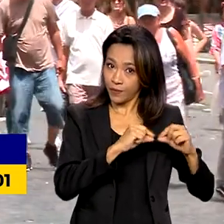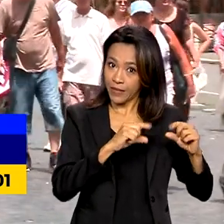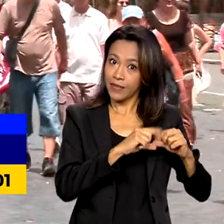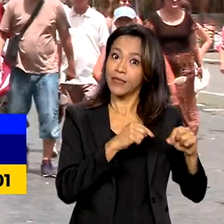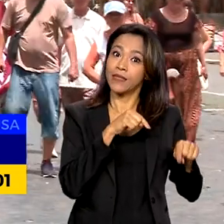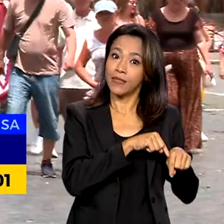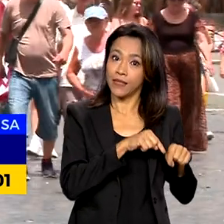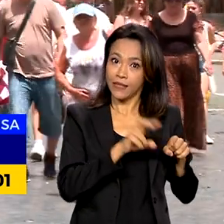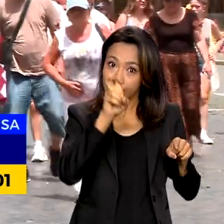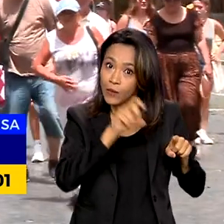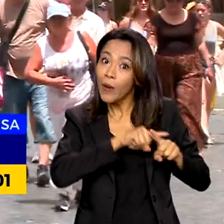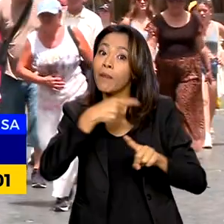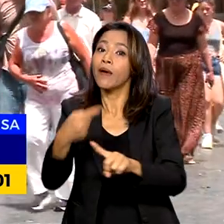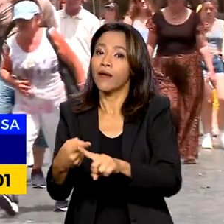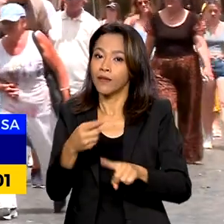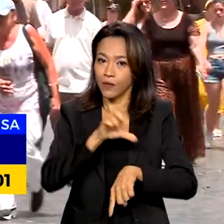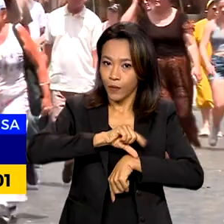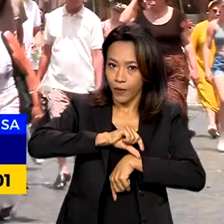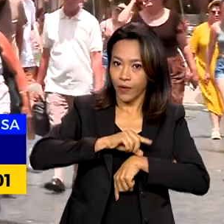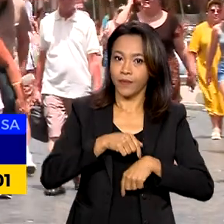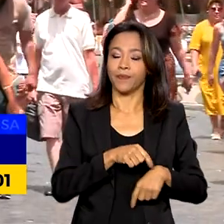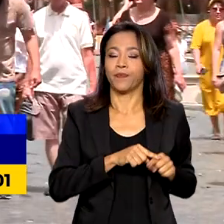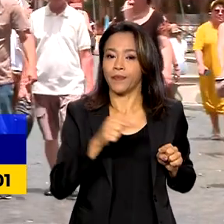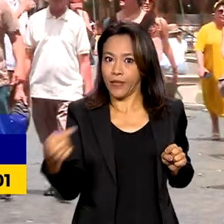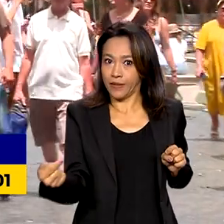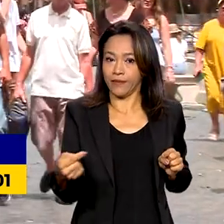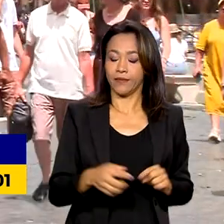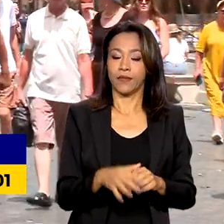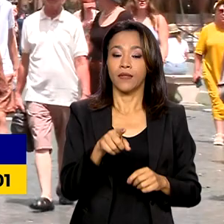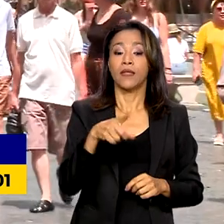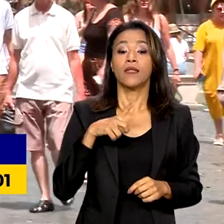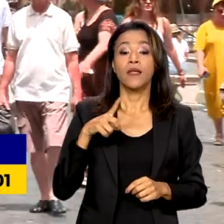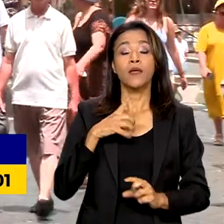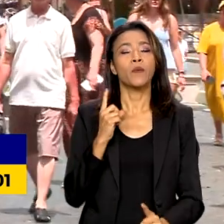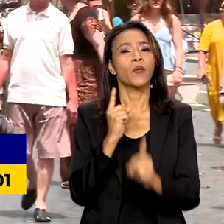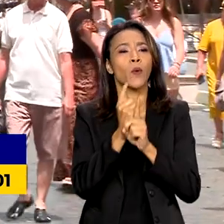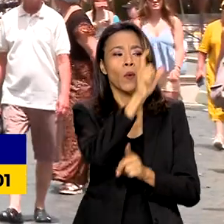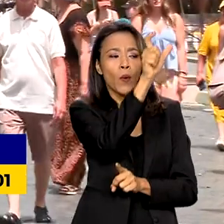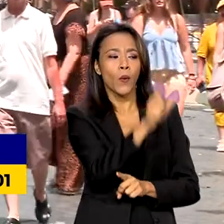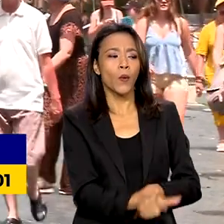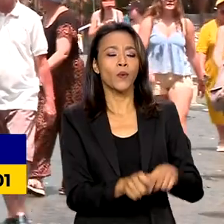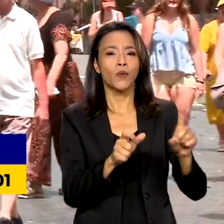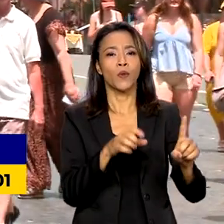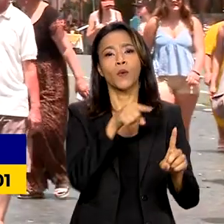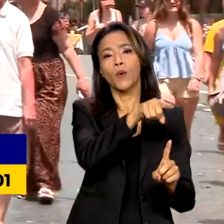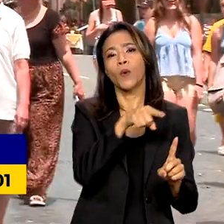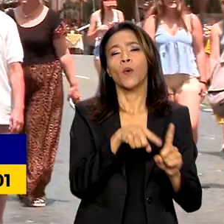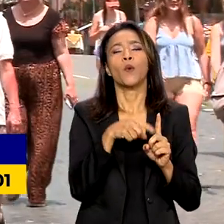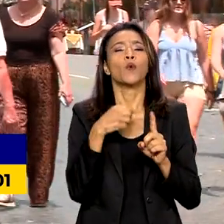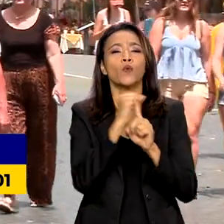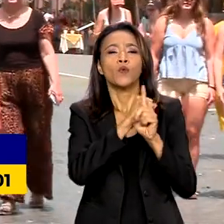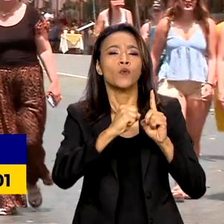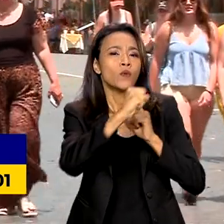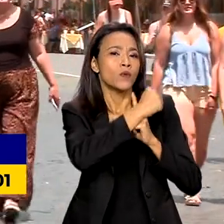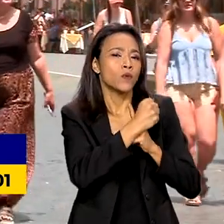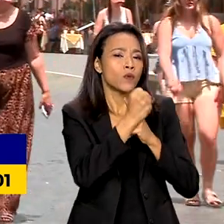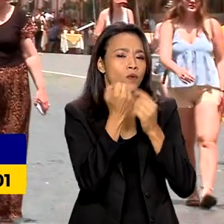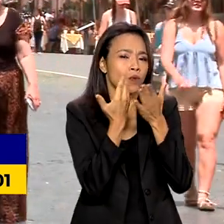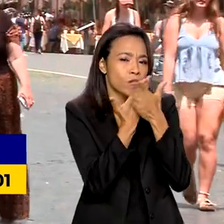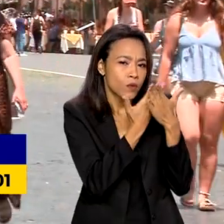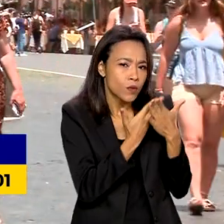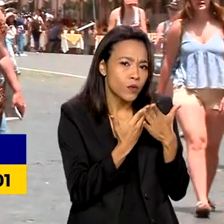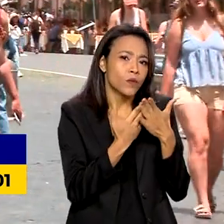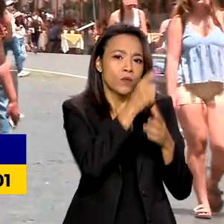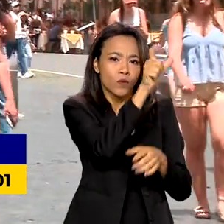E olha, na agenda de hoje, Lula tem um encontro com um sociólogo italiano, Domenico Demasi. Amanhã, o dia